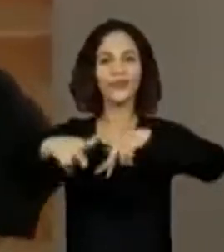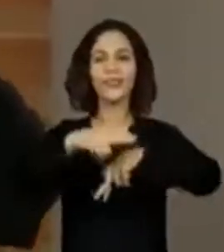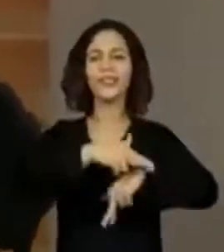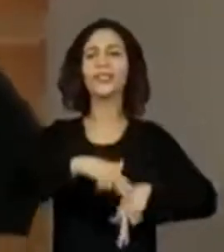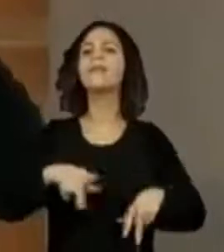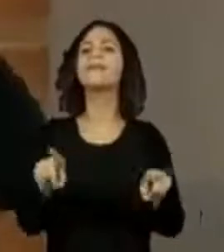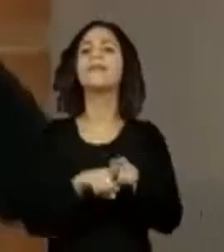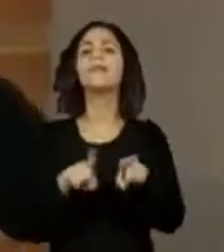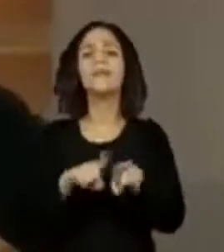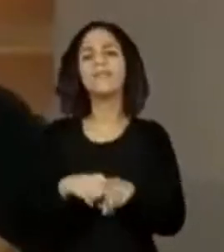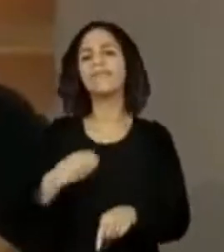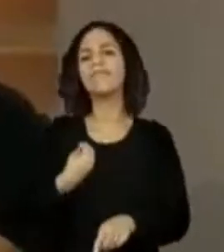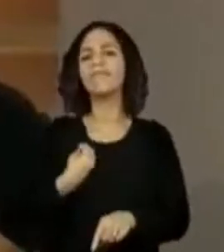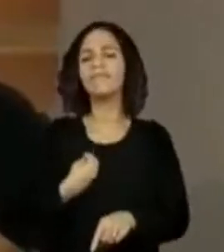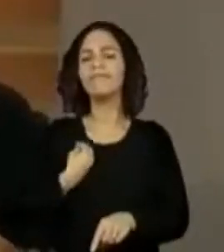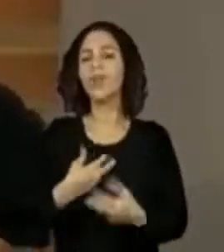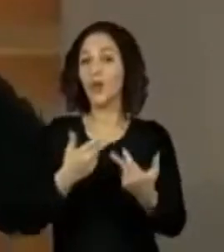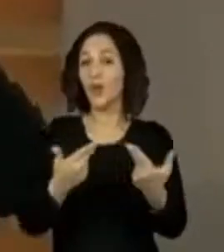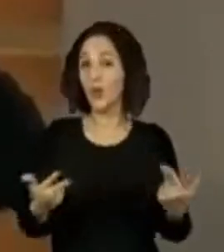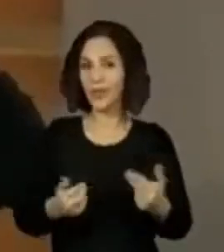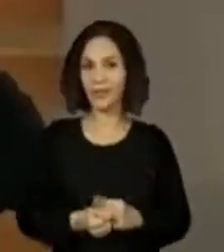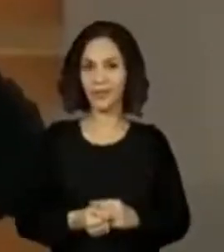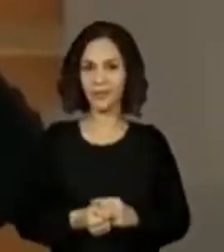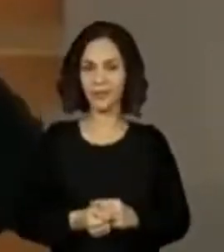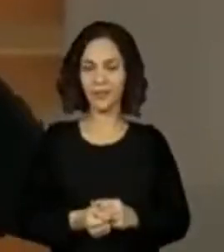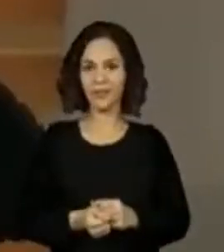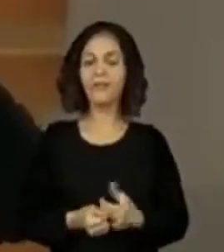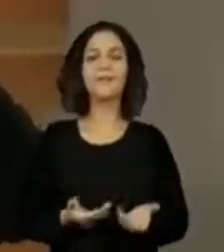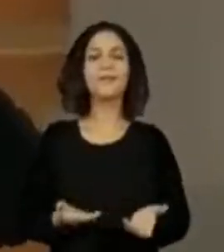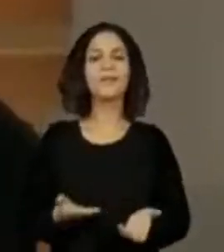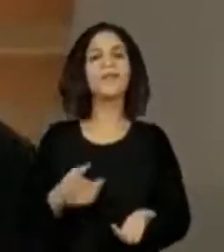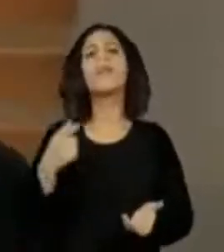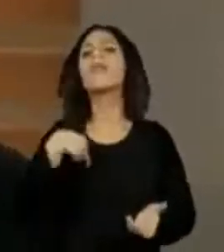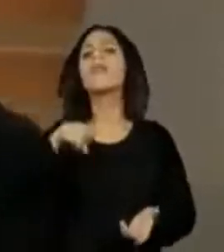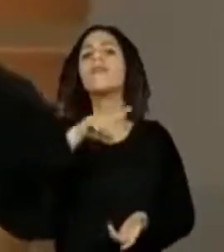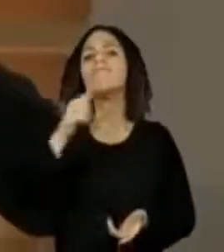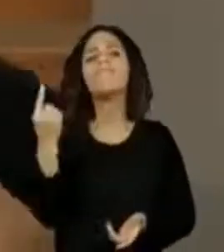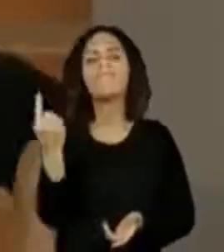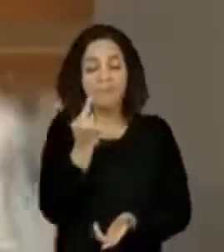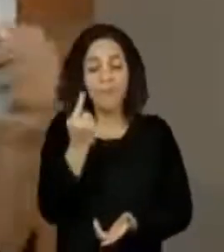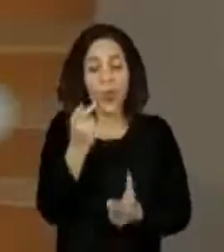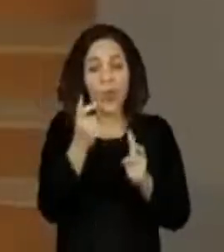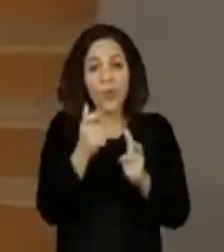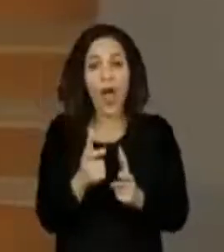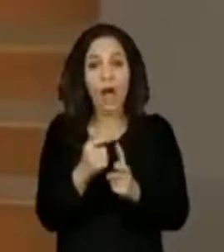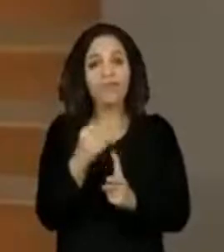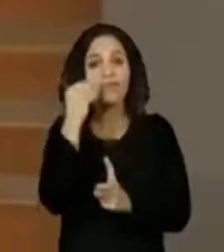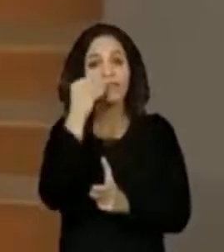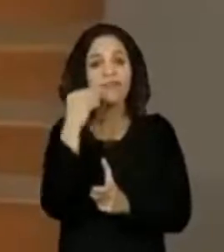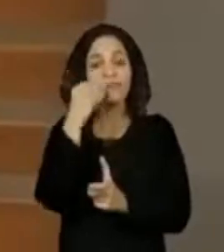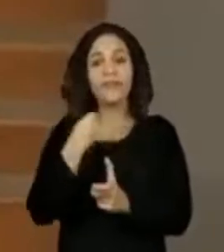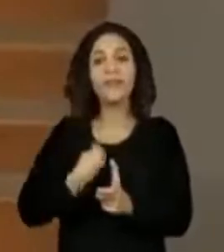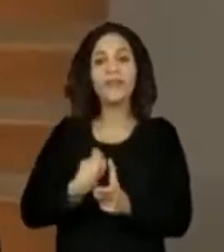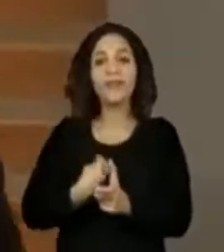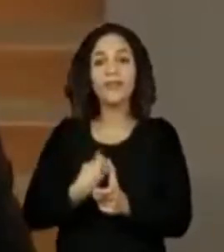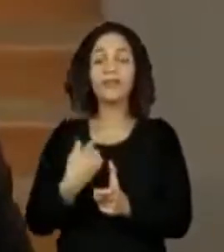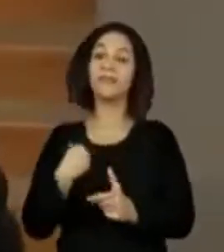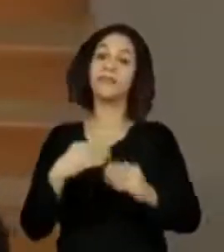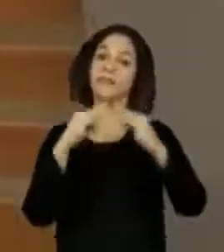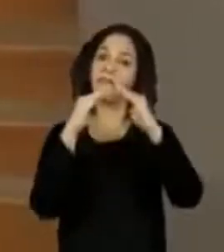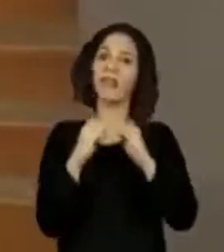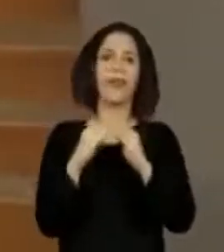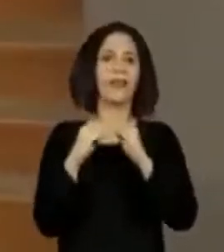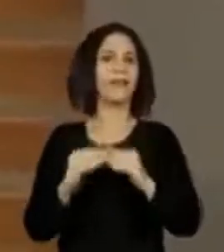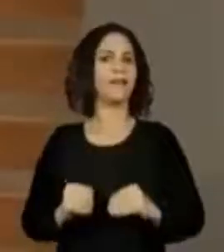participamos de alguma coisa. Sabe qual é o nosso primeiro lugar de vivência? A nossa